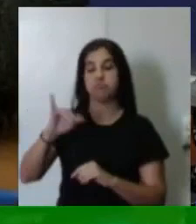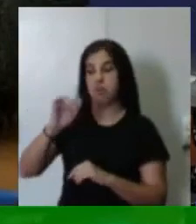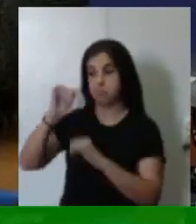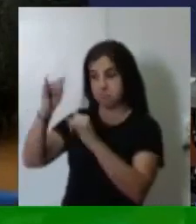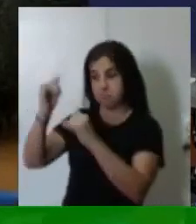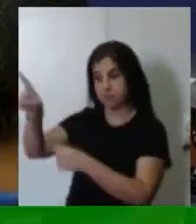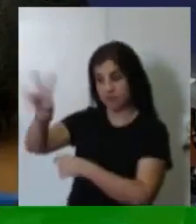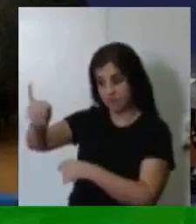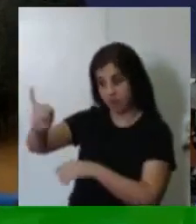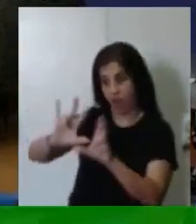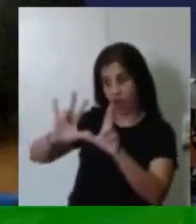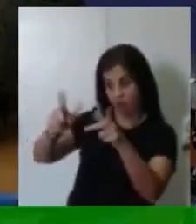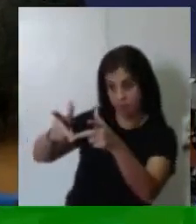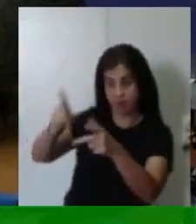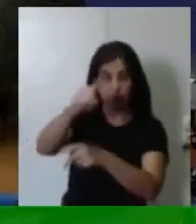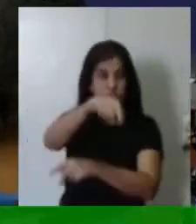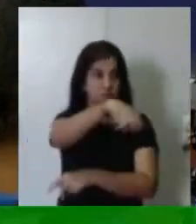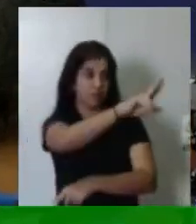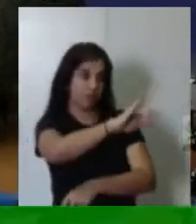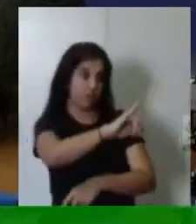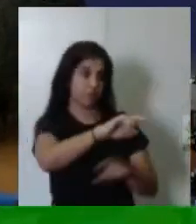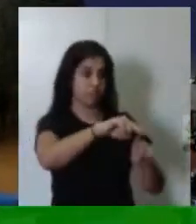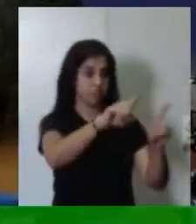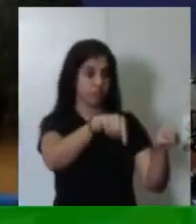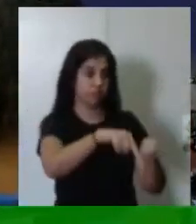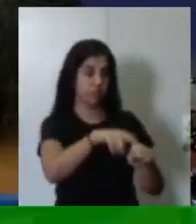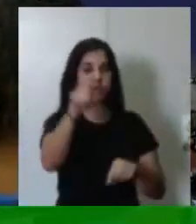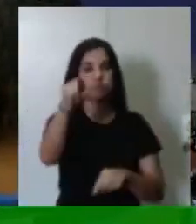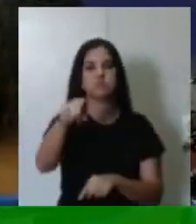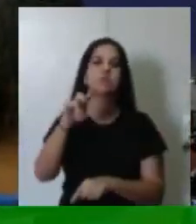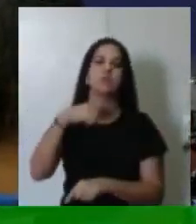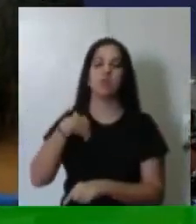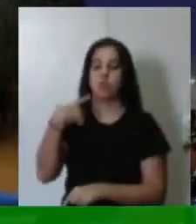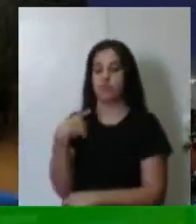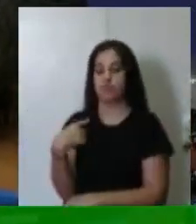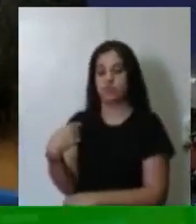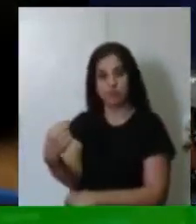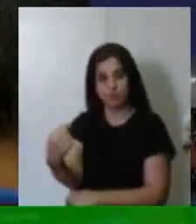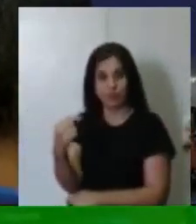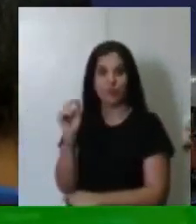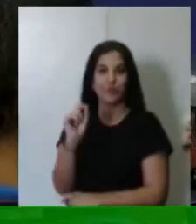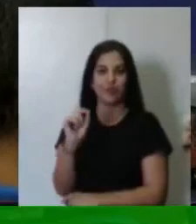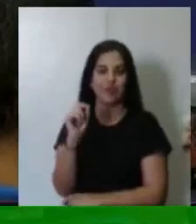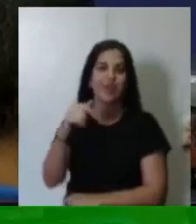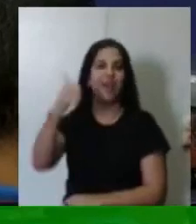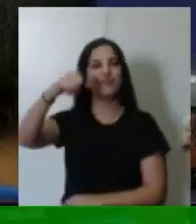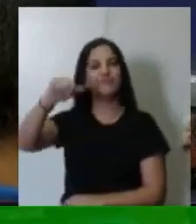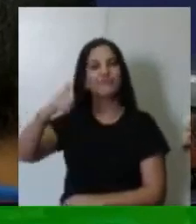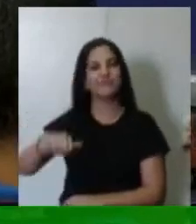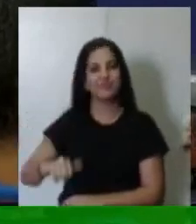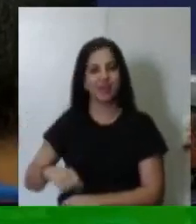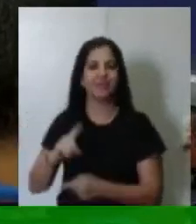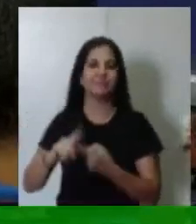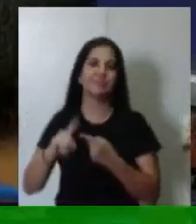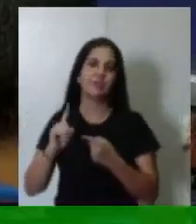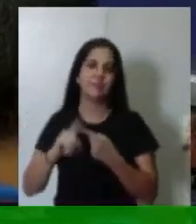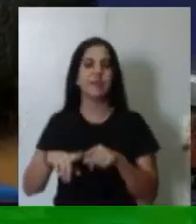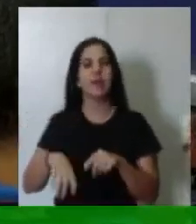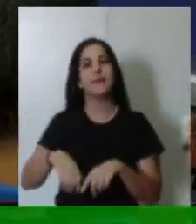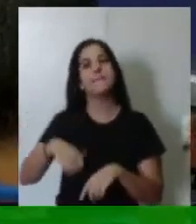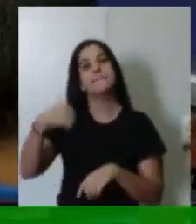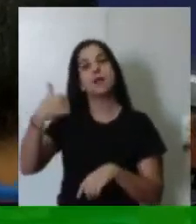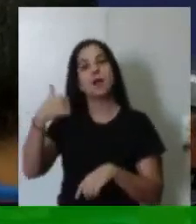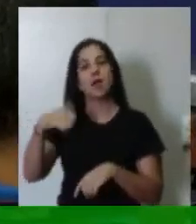a câmara, você vai para setor tal, e eu fui escolhido para fazer o teste como operador e editor de videotape.